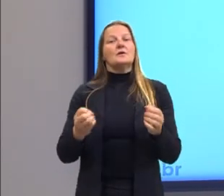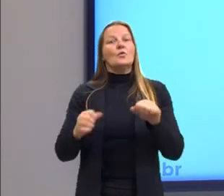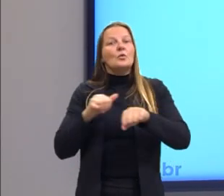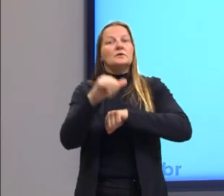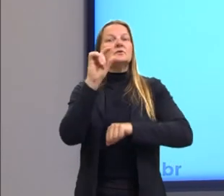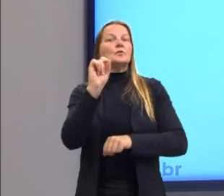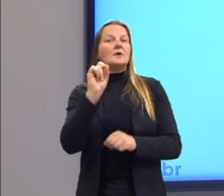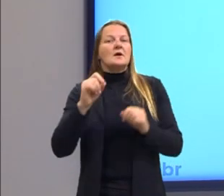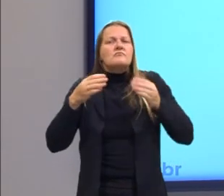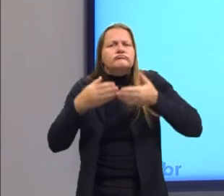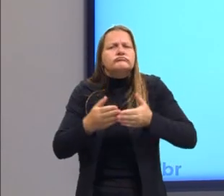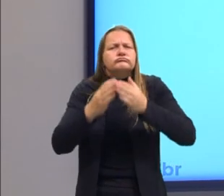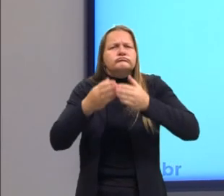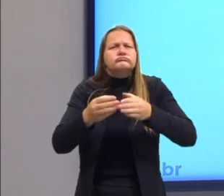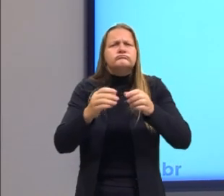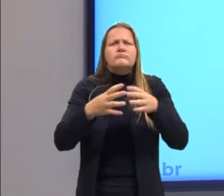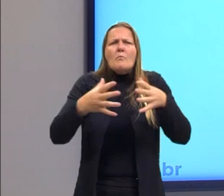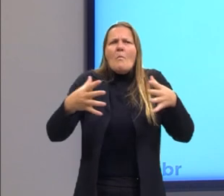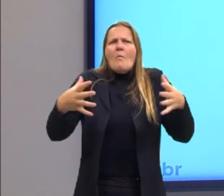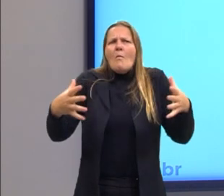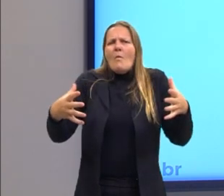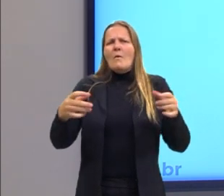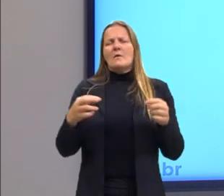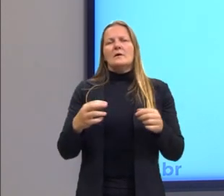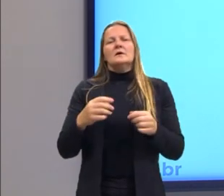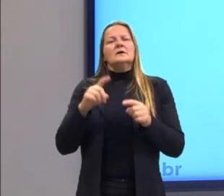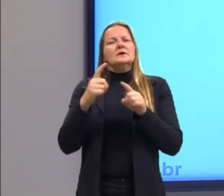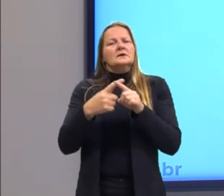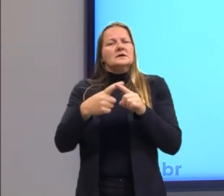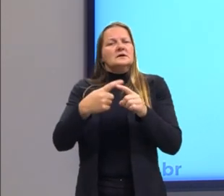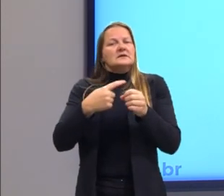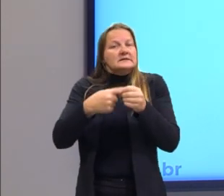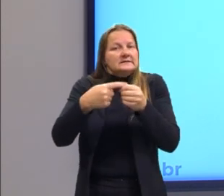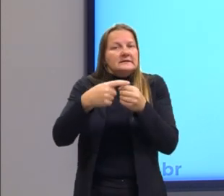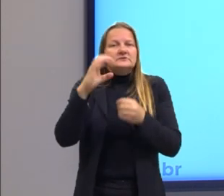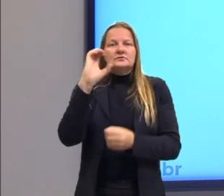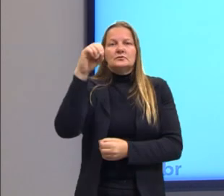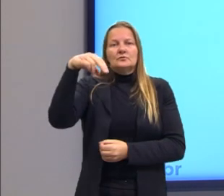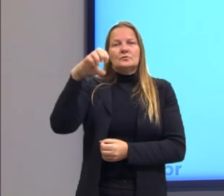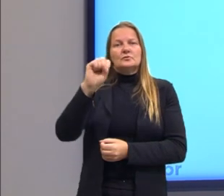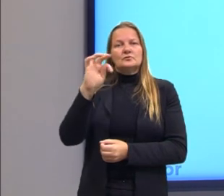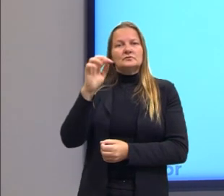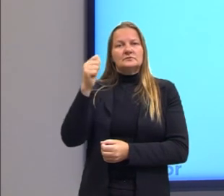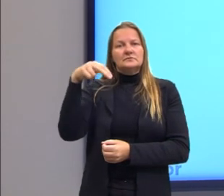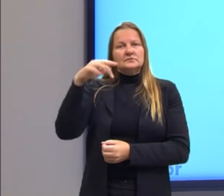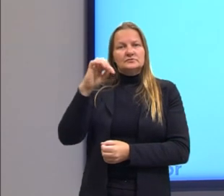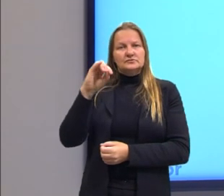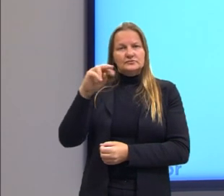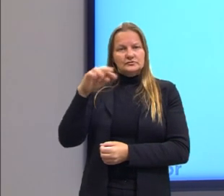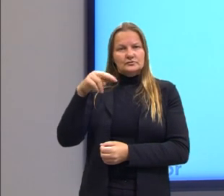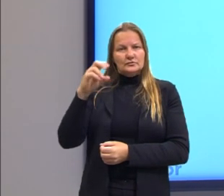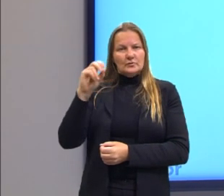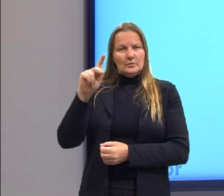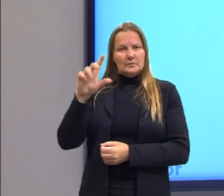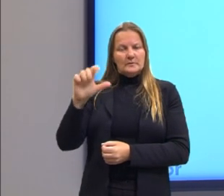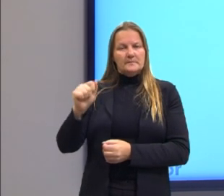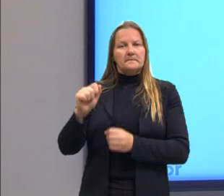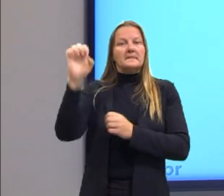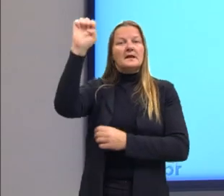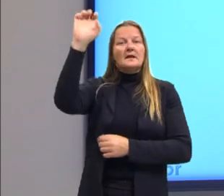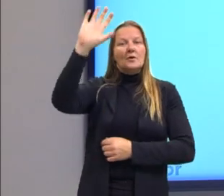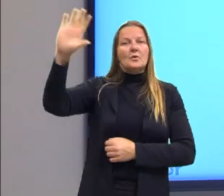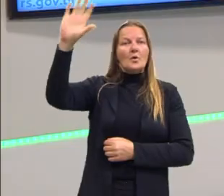Vejam só que, com a queda de Constantinopla, a passagem da Europa